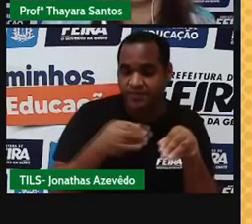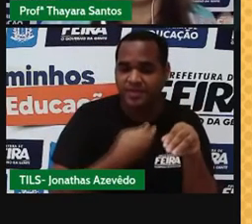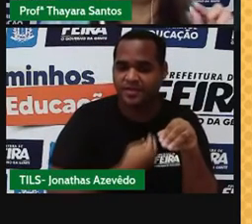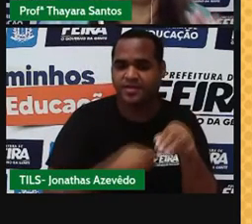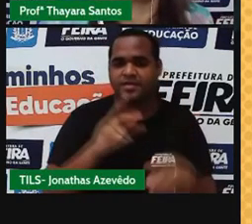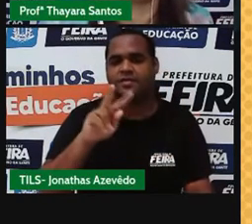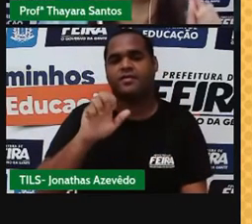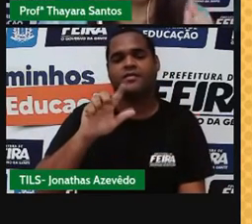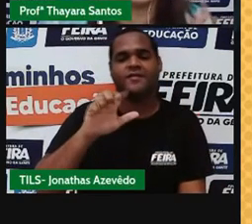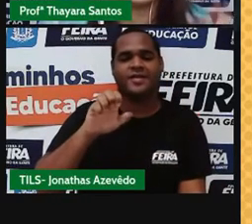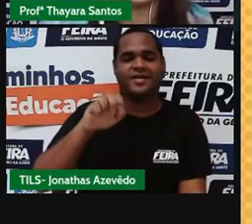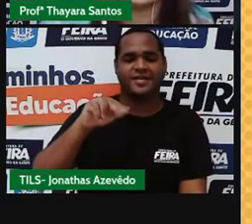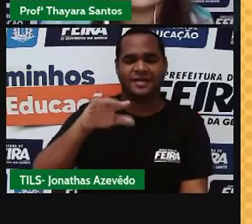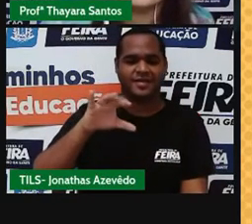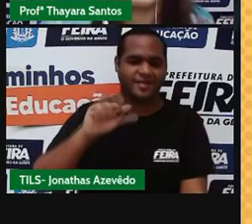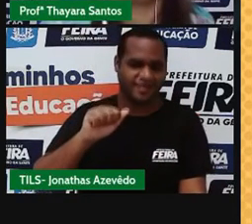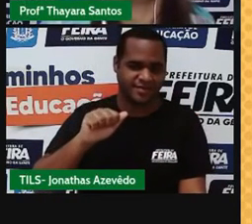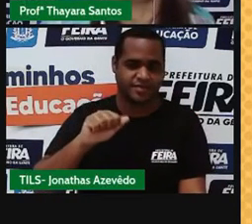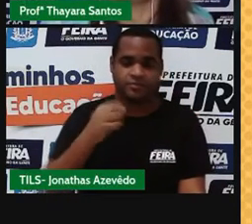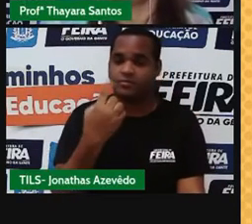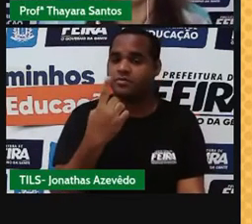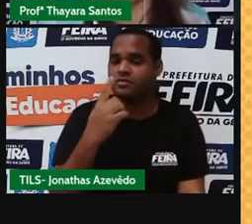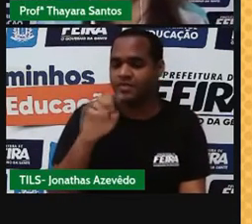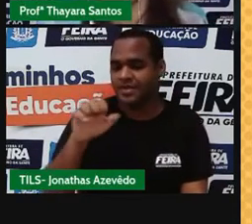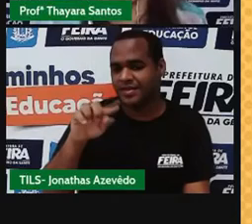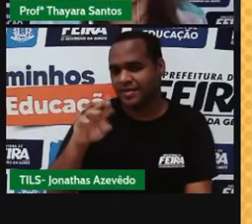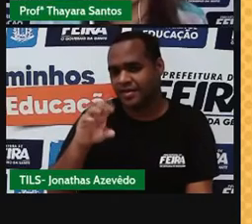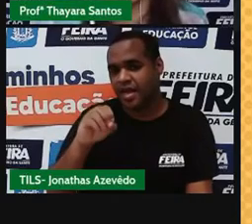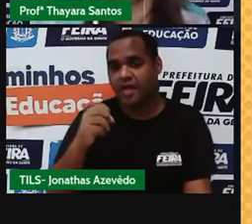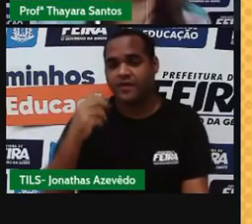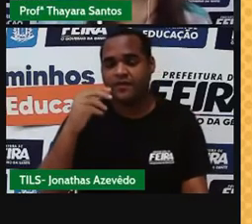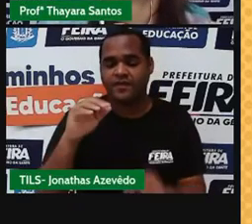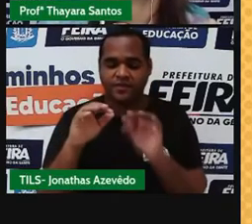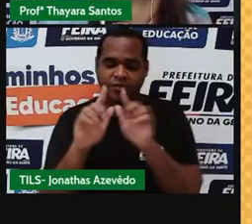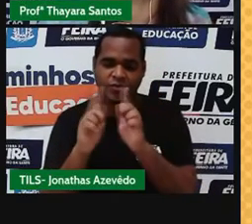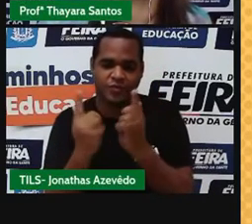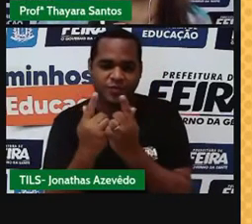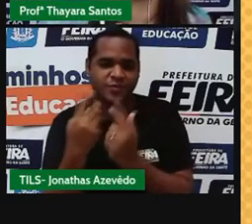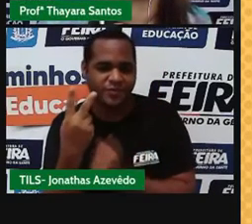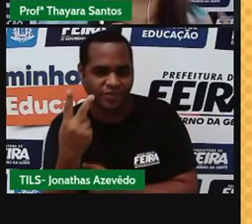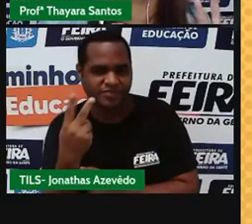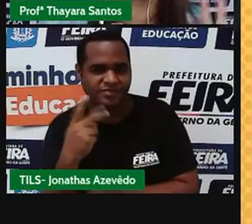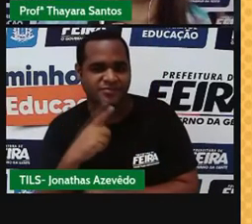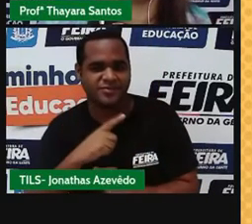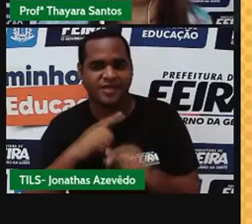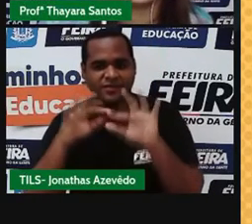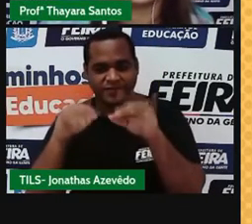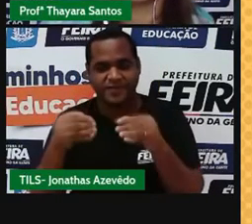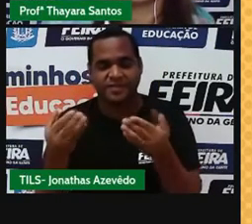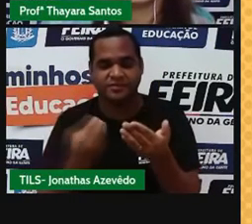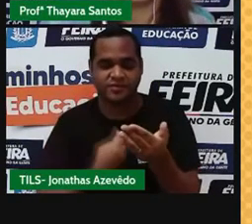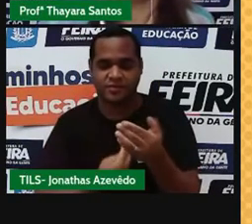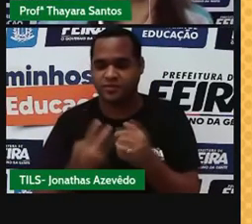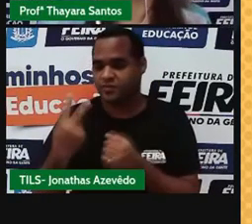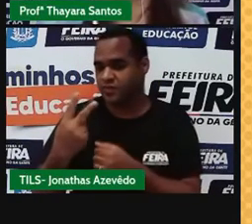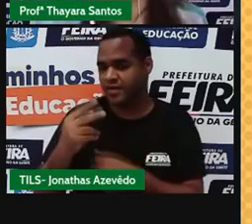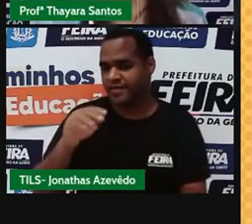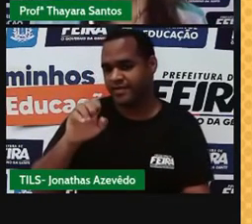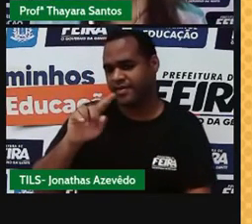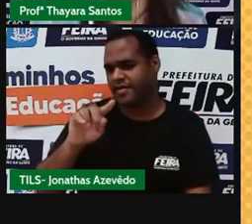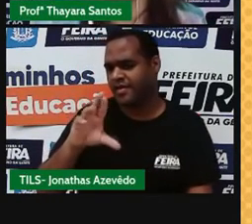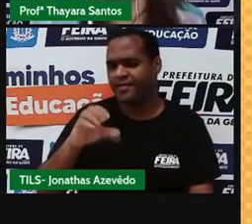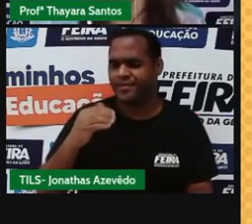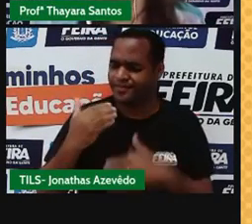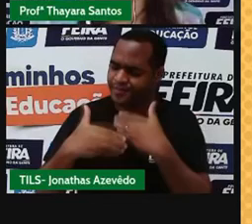de valência, ele só tem um elétron. Quem está na família 2, quer dizer que na última camada eles têm dois elétrons e assim